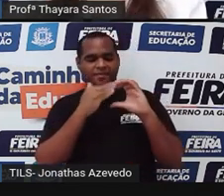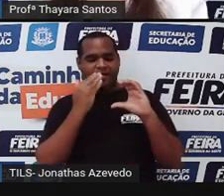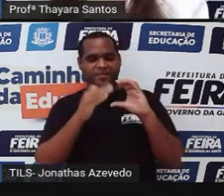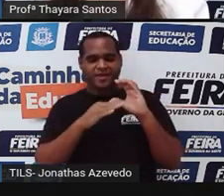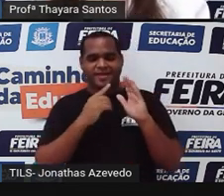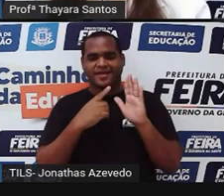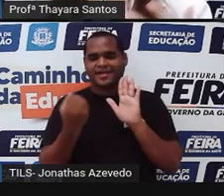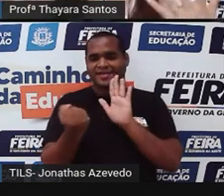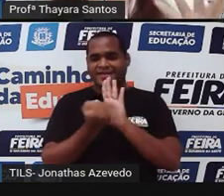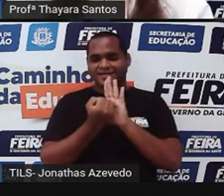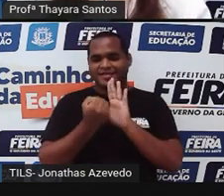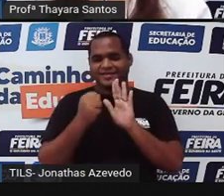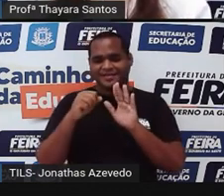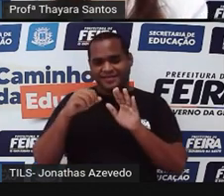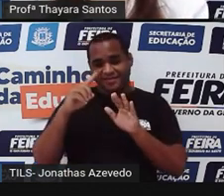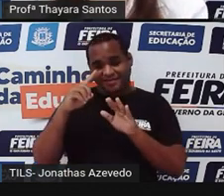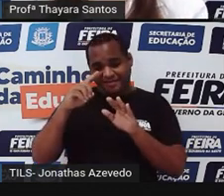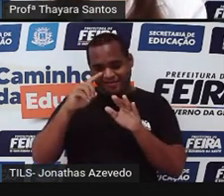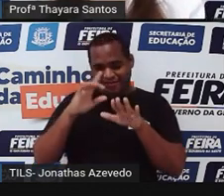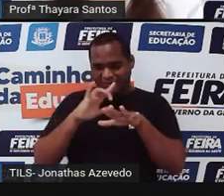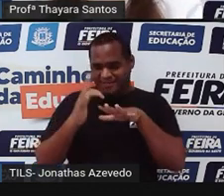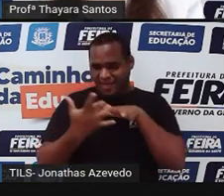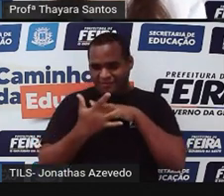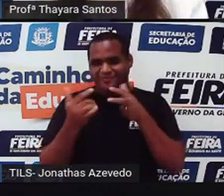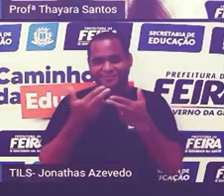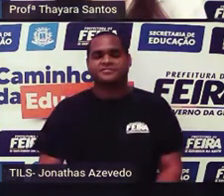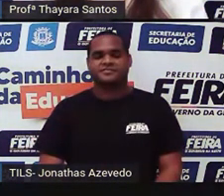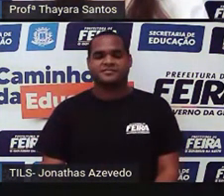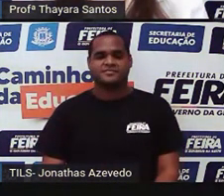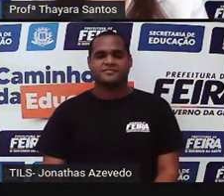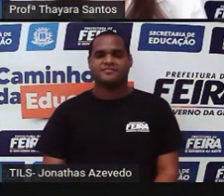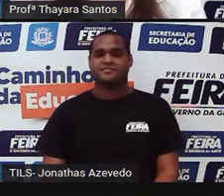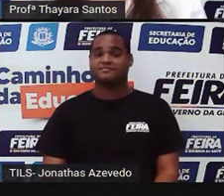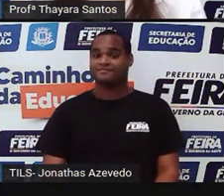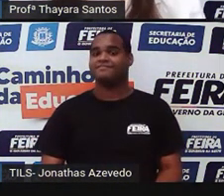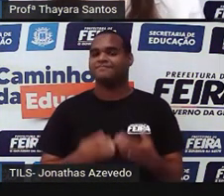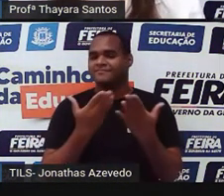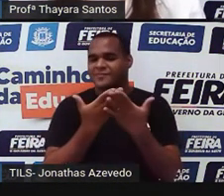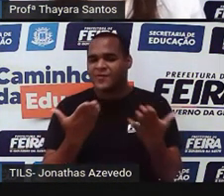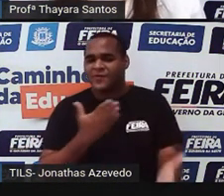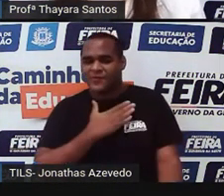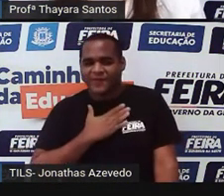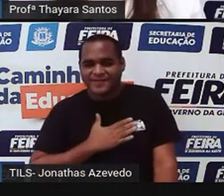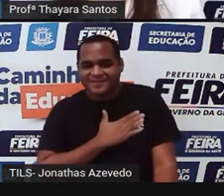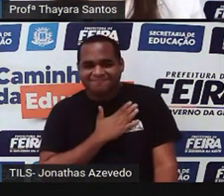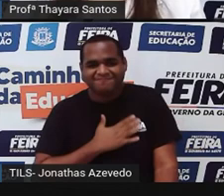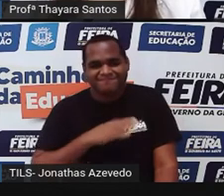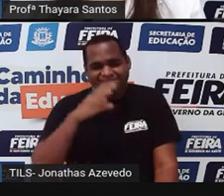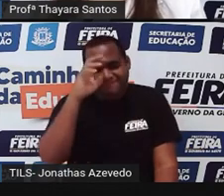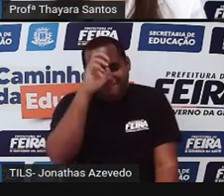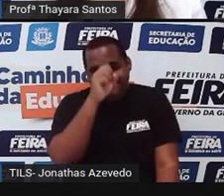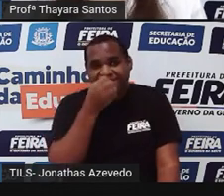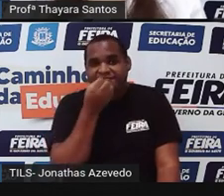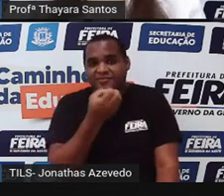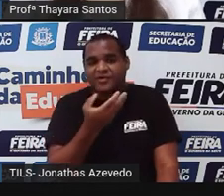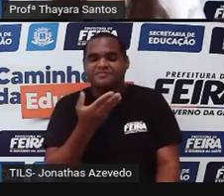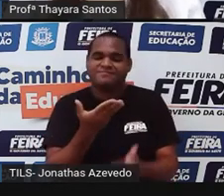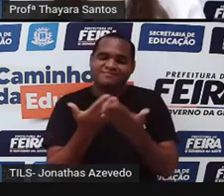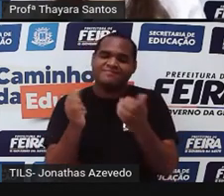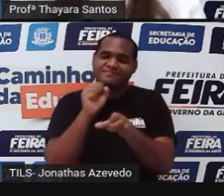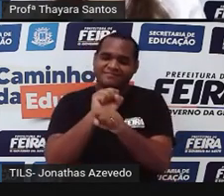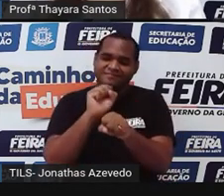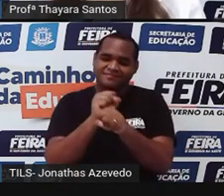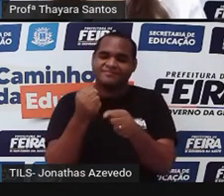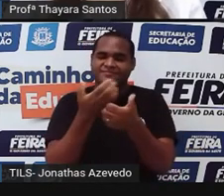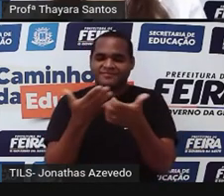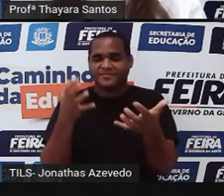marquem a gente nas redes sociais, que eu vou adorar meus experimentos de vocês. E aí, pessoal, vocês gostaram do que a gente aprendeu hoje? Eu espero que sim,